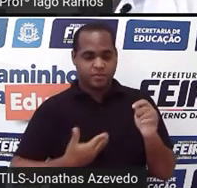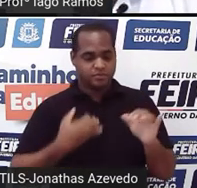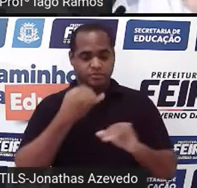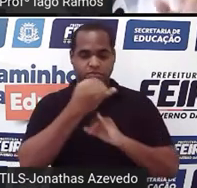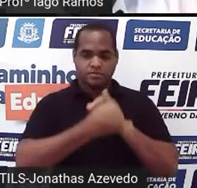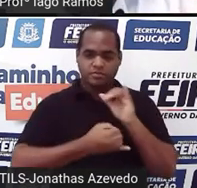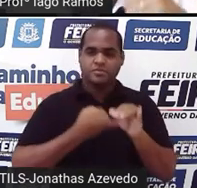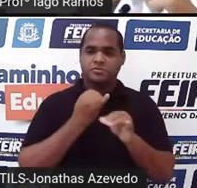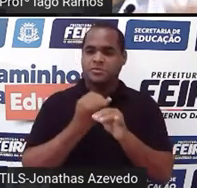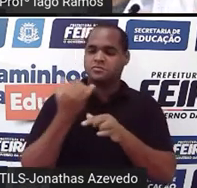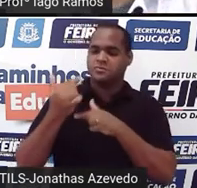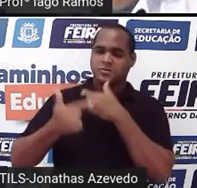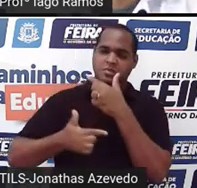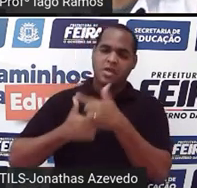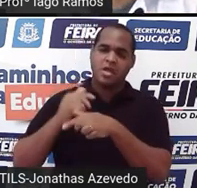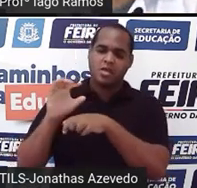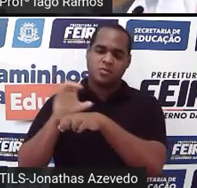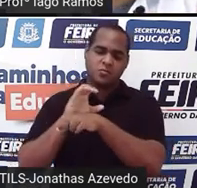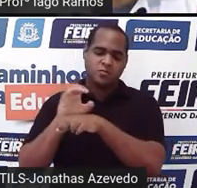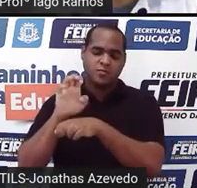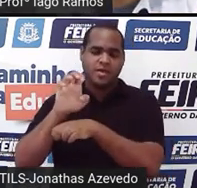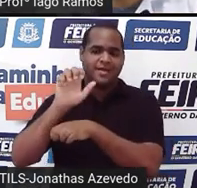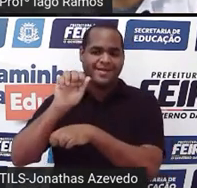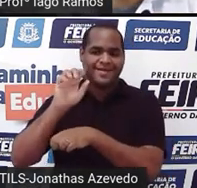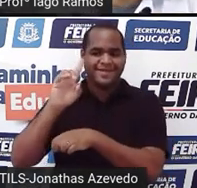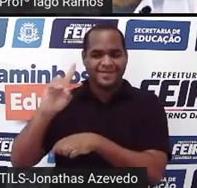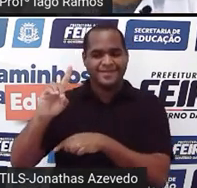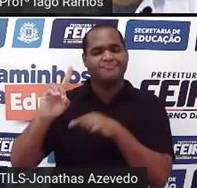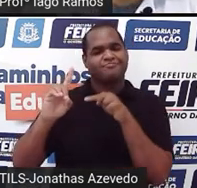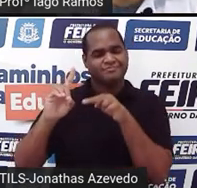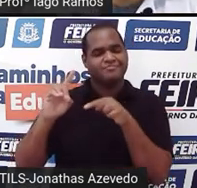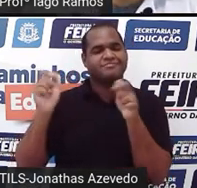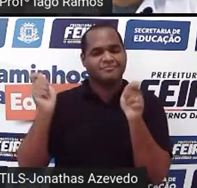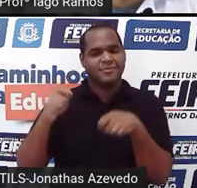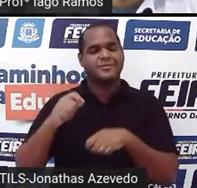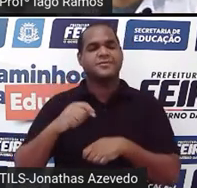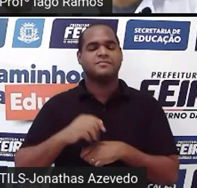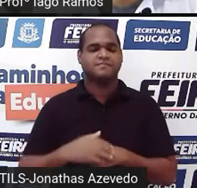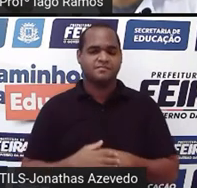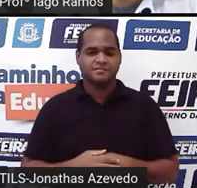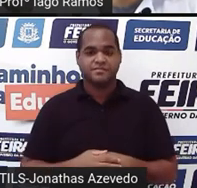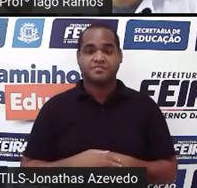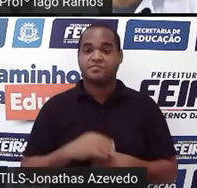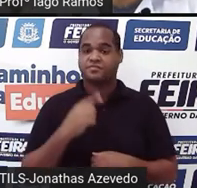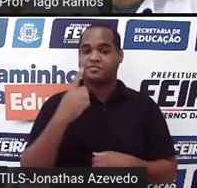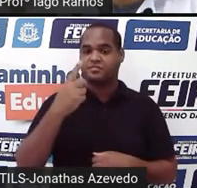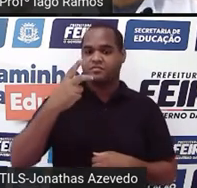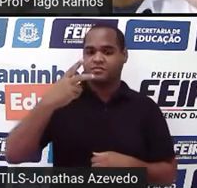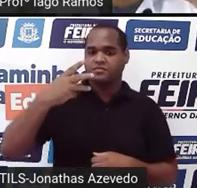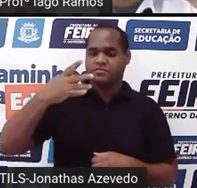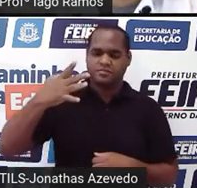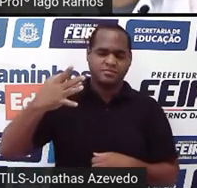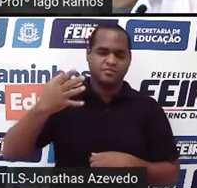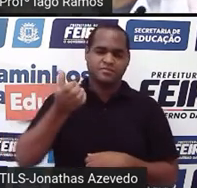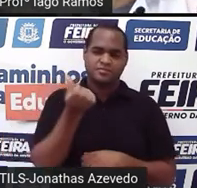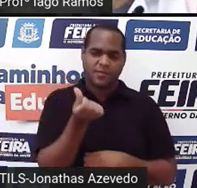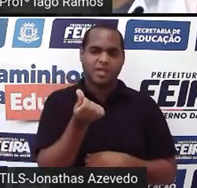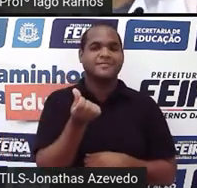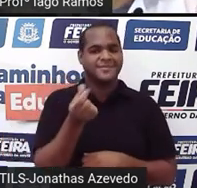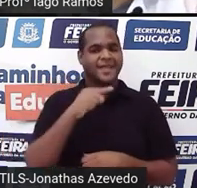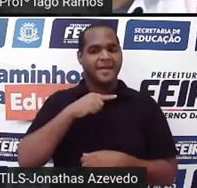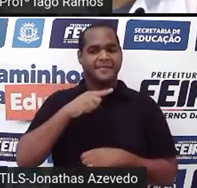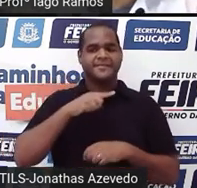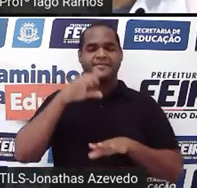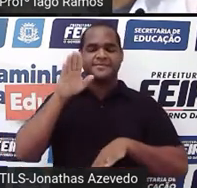atividade de trabalho, cursos à distância, a gente tem aí uma, duas, três, quatro, cinco, seis variáveis,